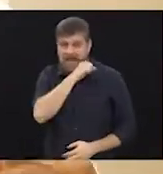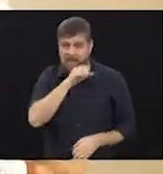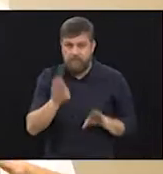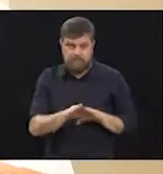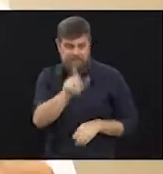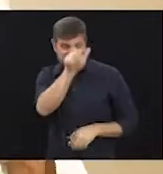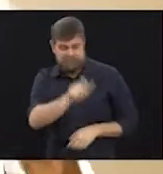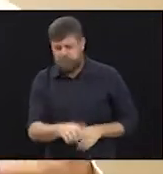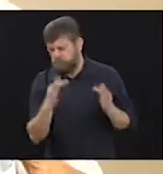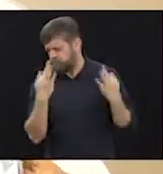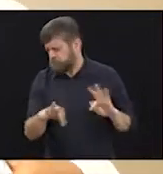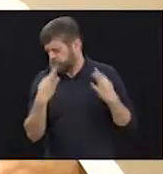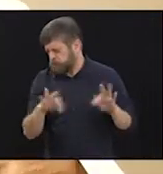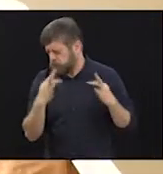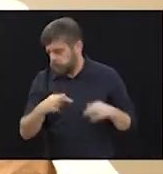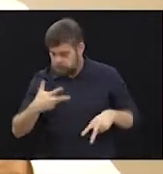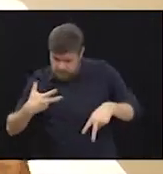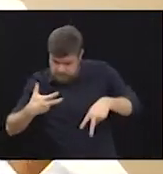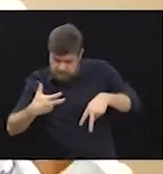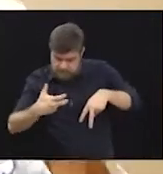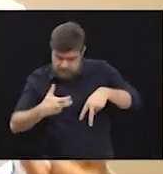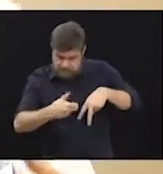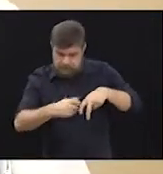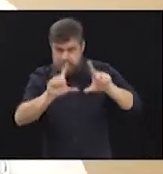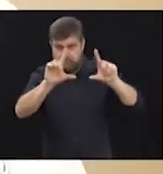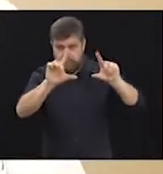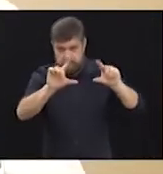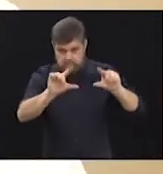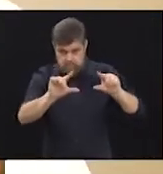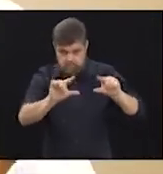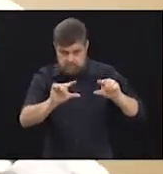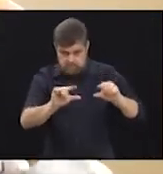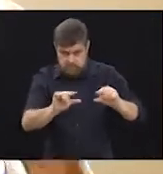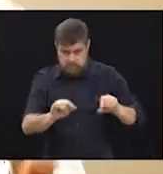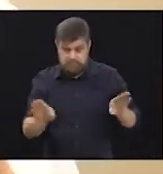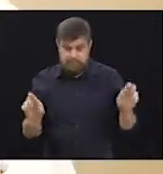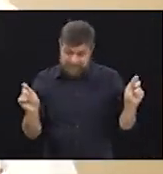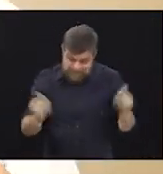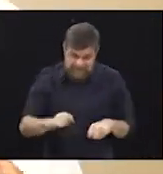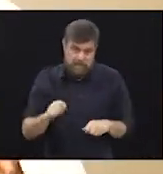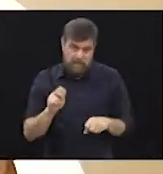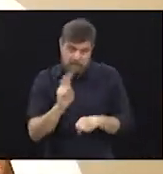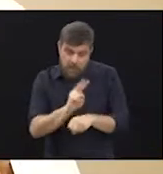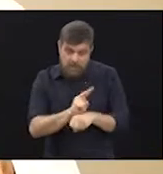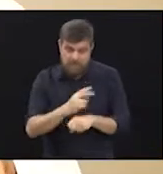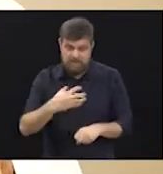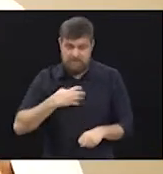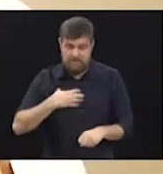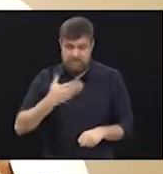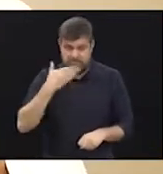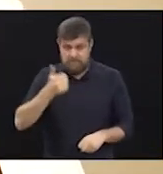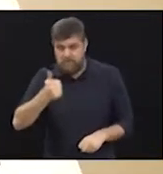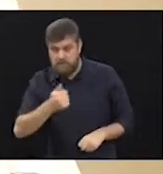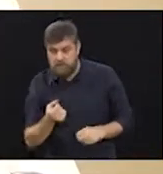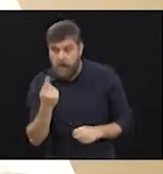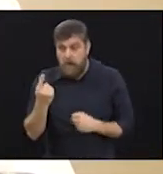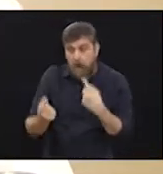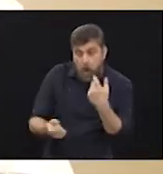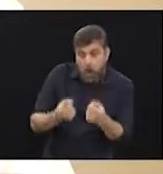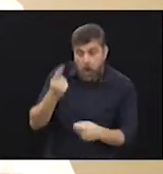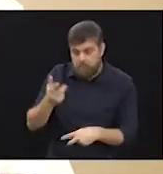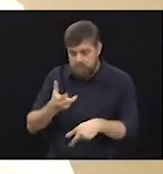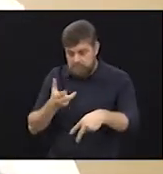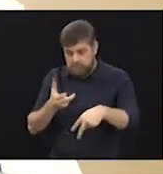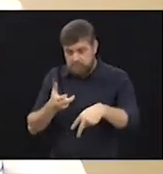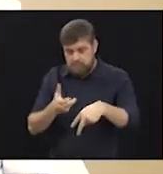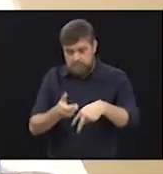em quadro agudo, que às vezes tem acúmulo de líquido naquele joelho, está muito doloroso, e outros que são medicamentos